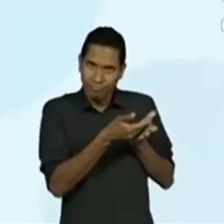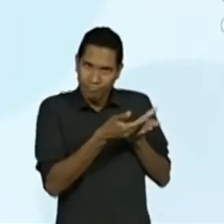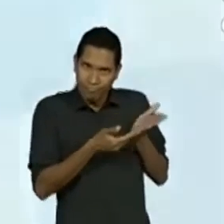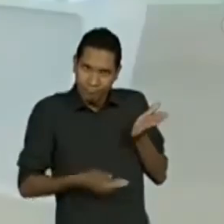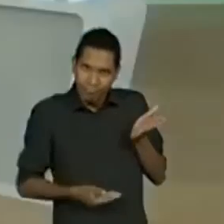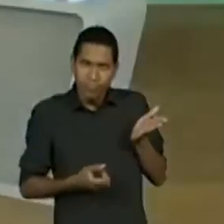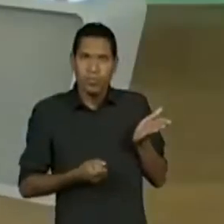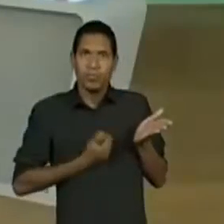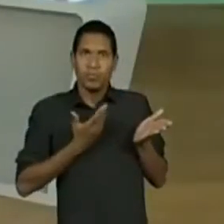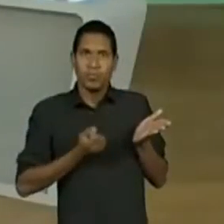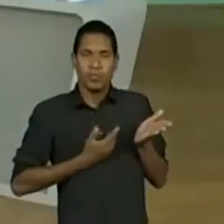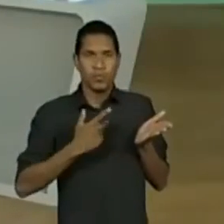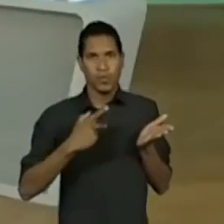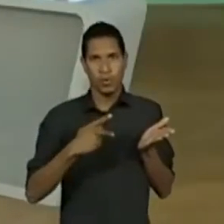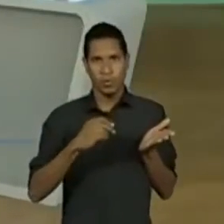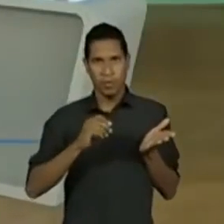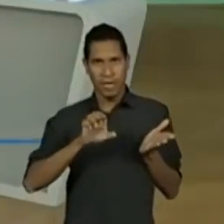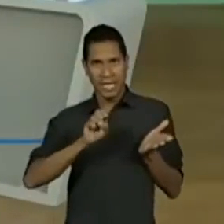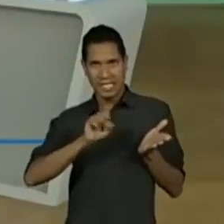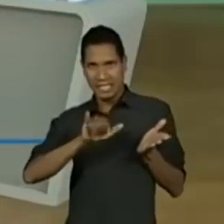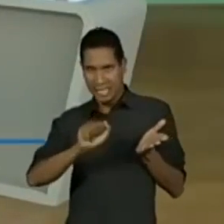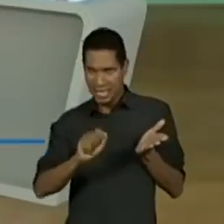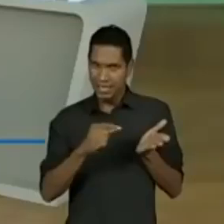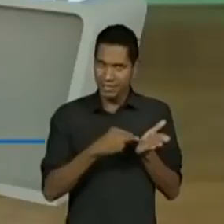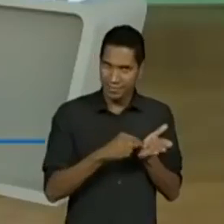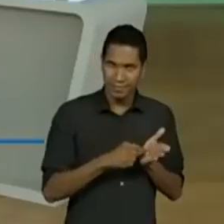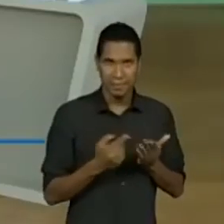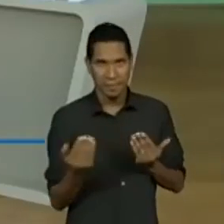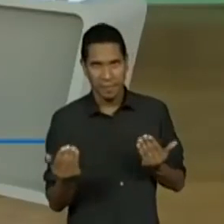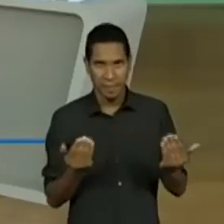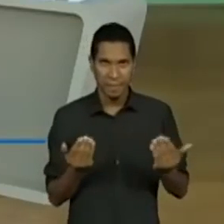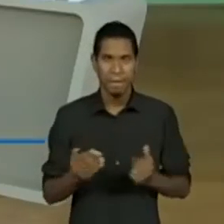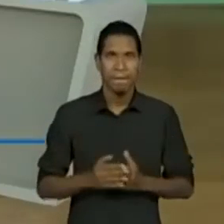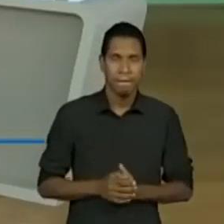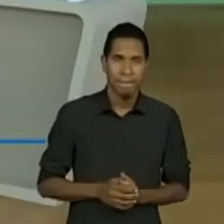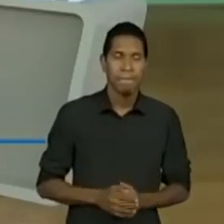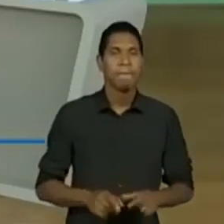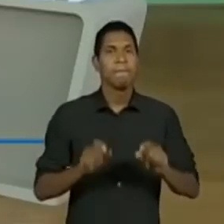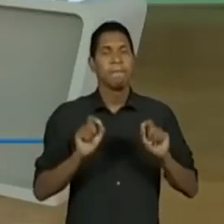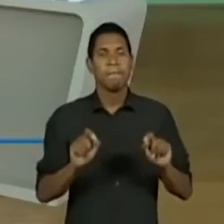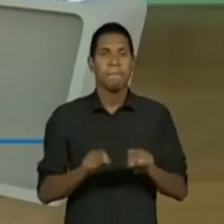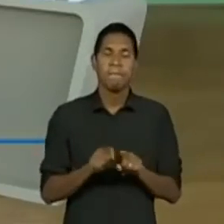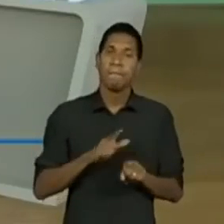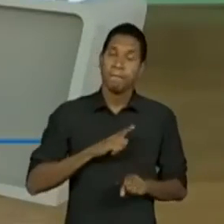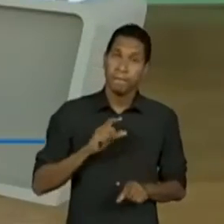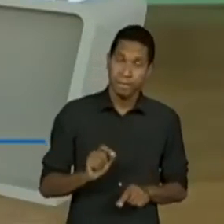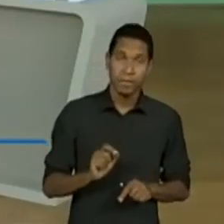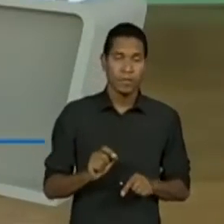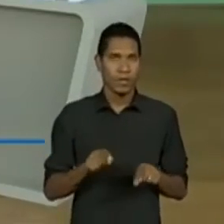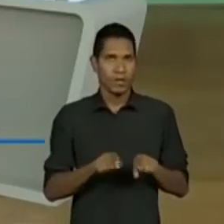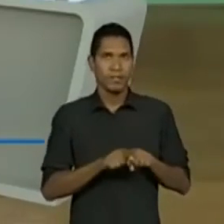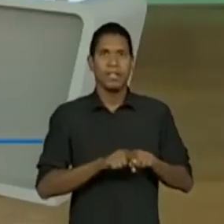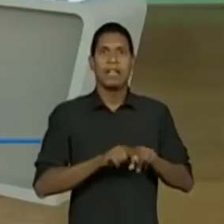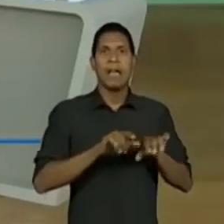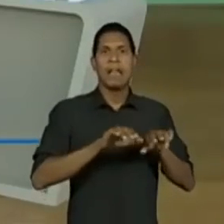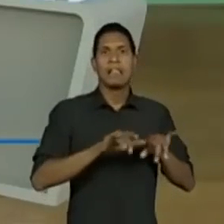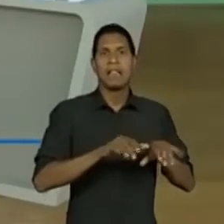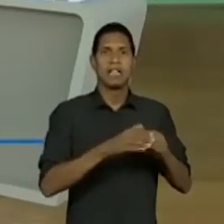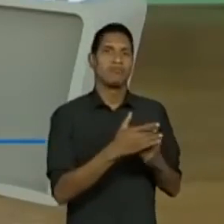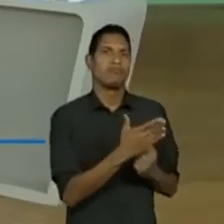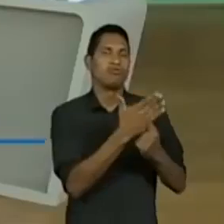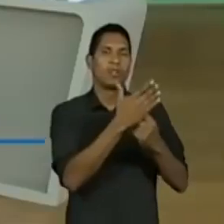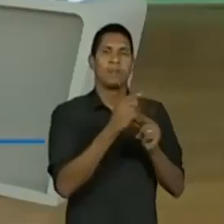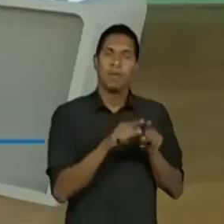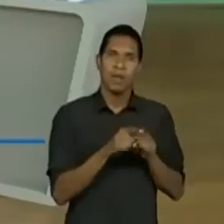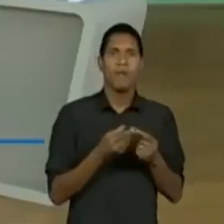fica de foco é justamente a questão do recurso digital, da tecnologia. De você dar movimento e vida